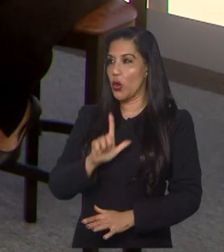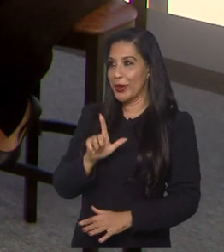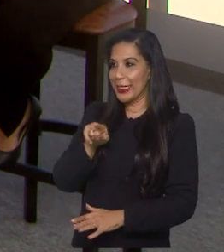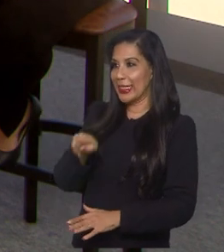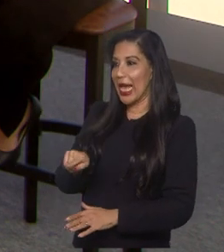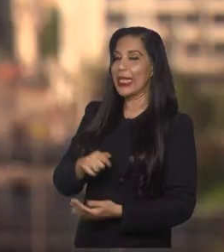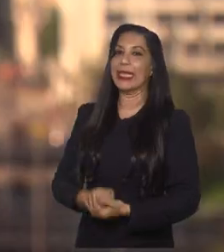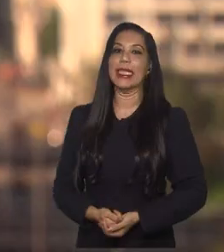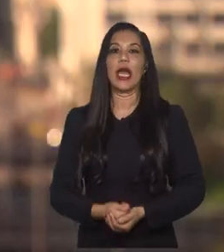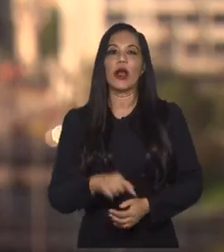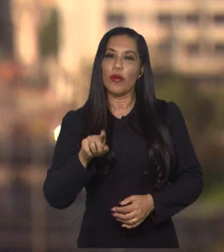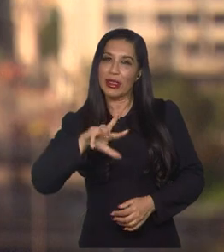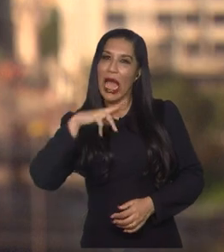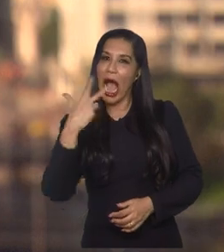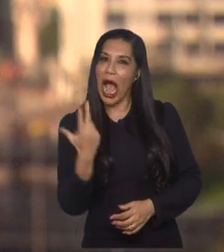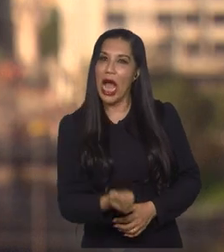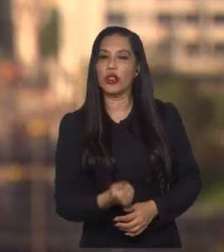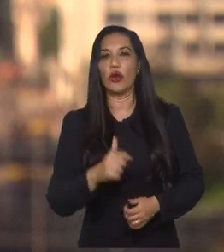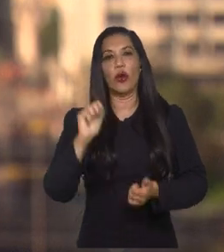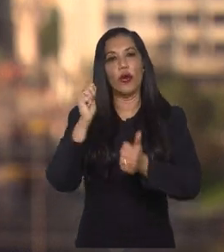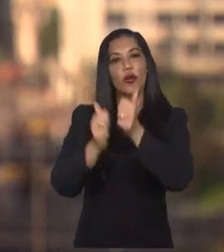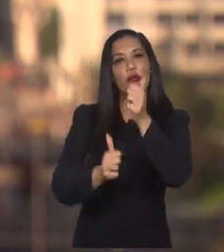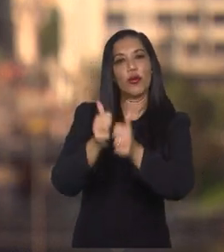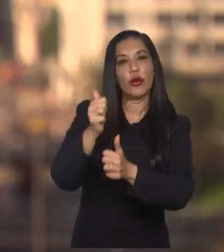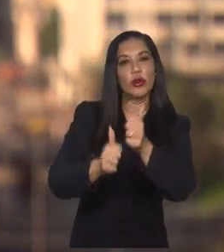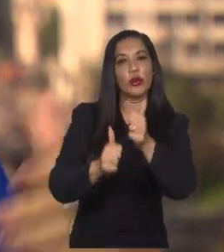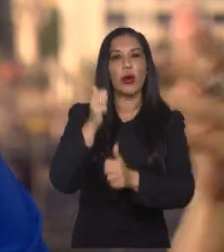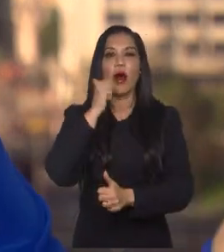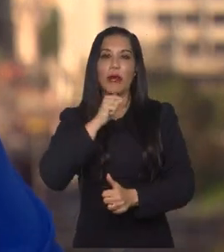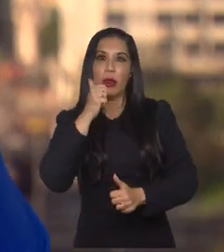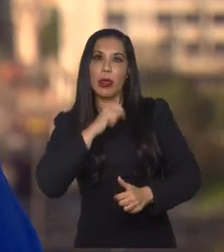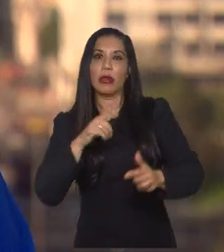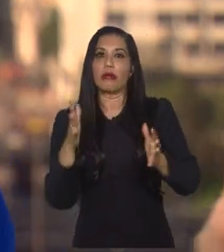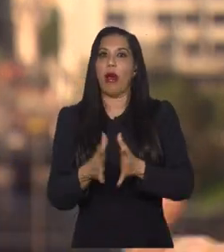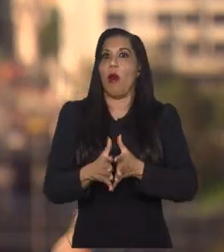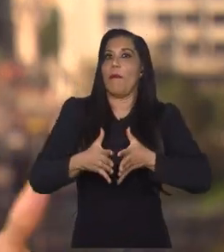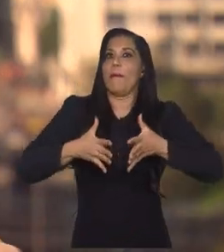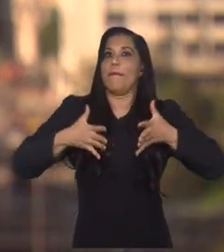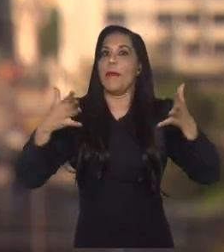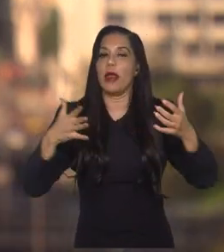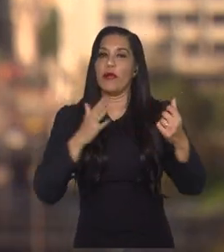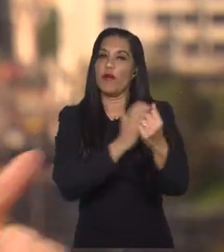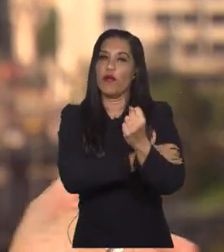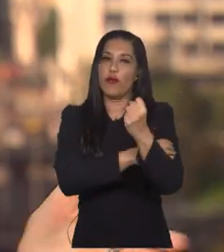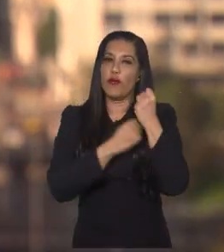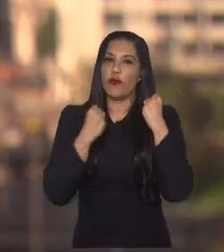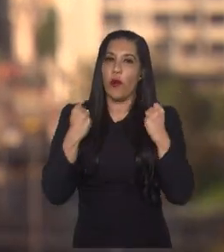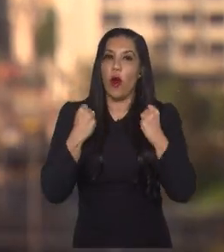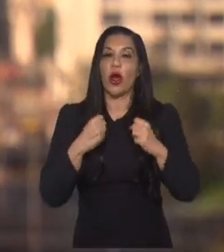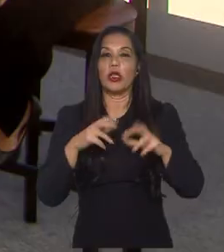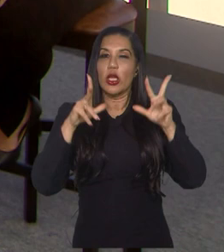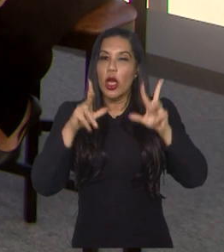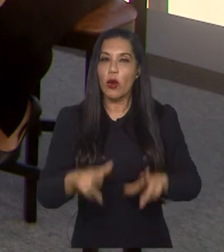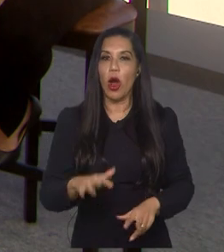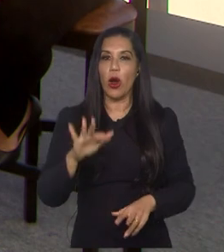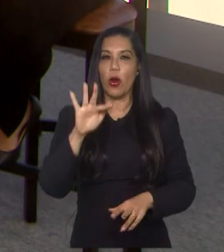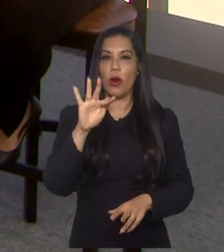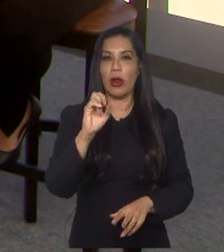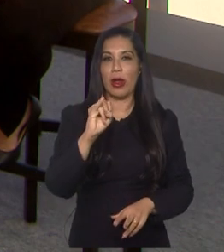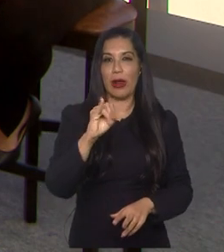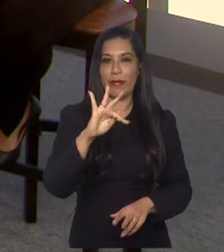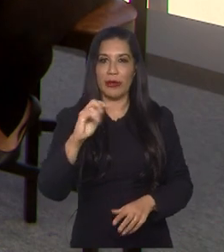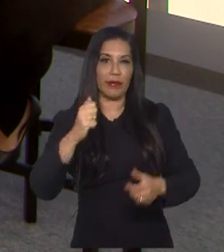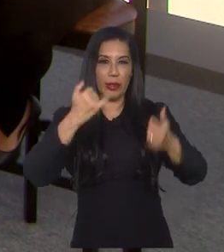ladinho. Você acha que o futebol feminino vem conquistando tal grandeza, se consolidando, como a FIFA diz? Sem